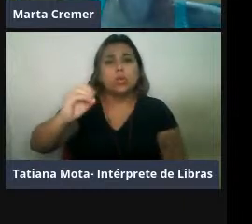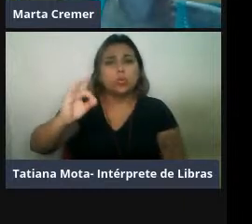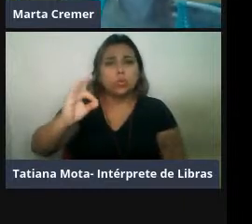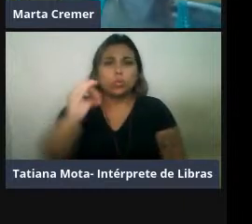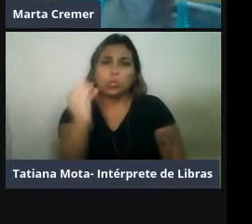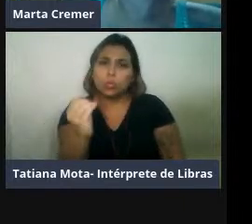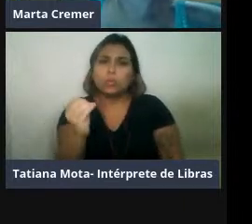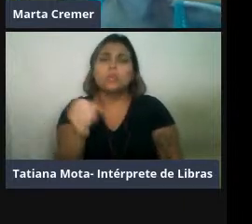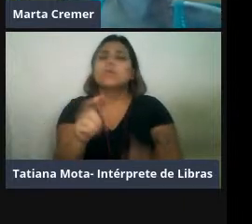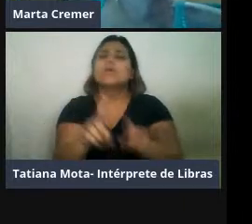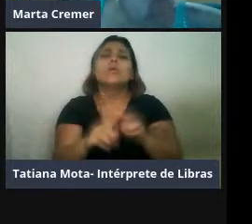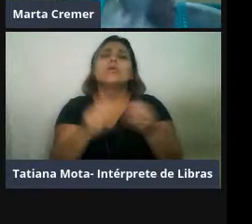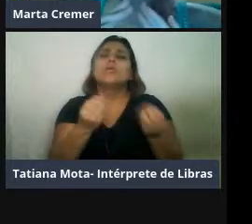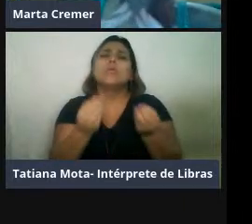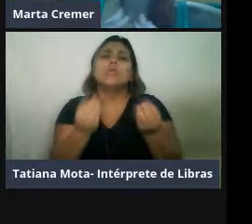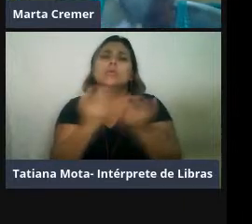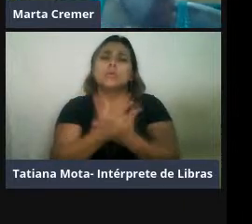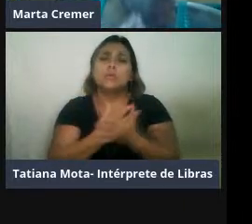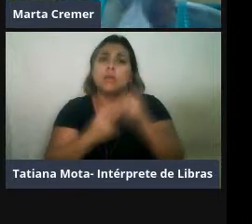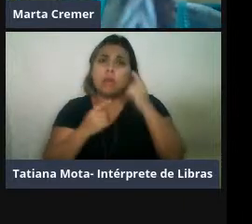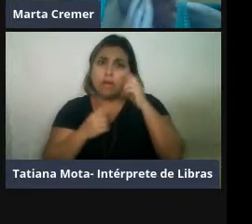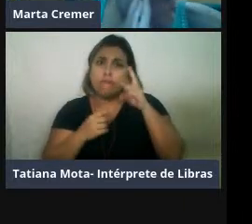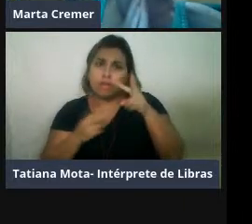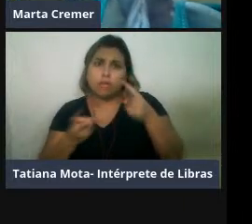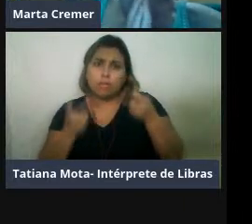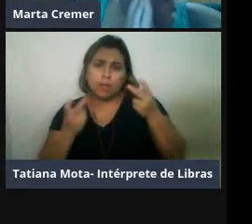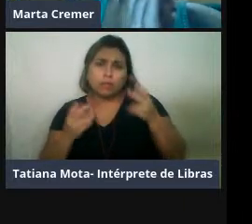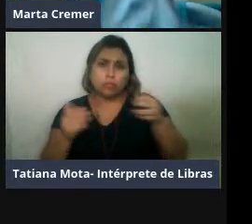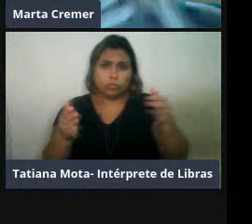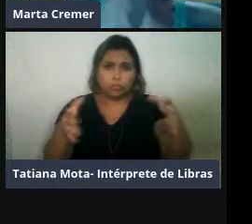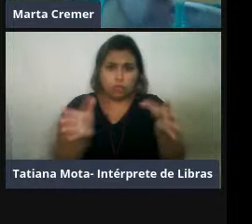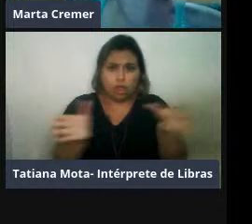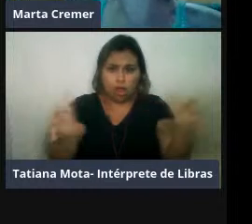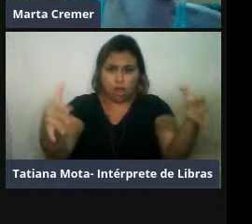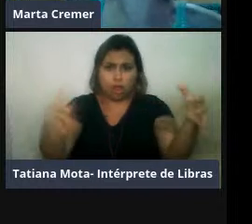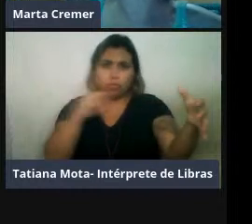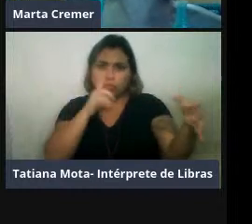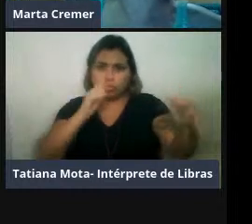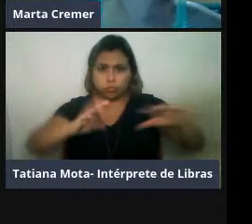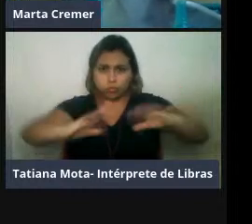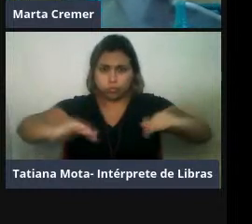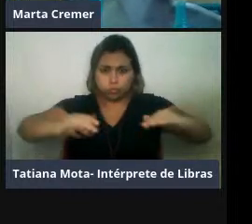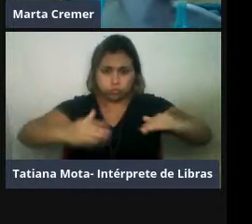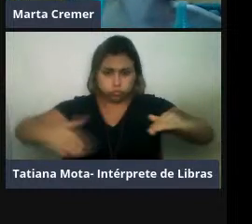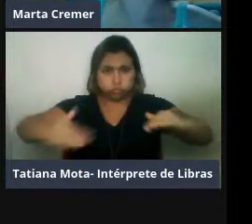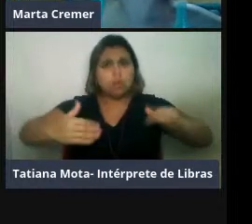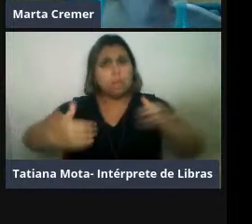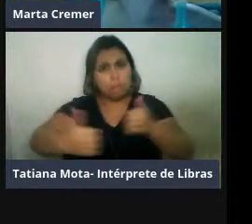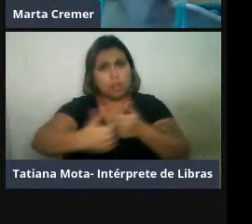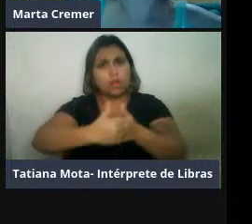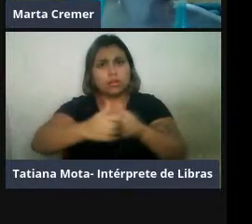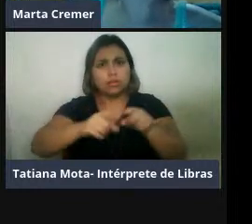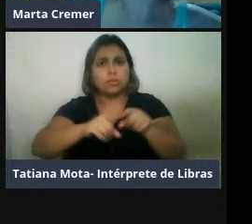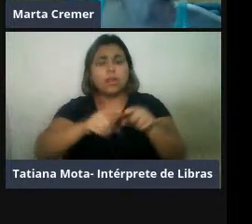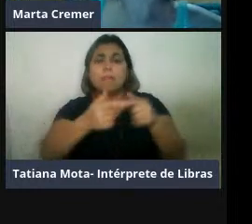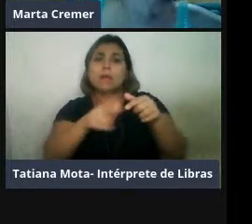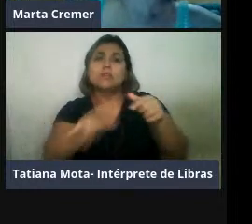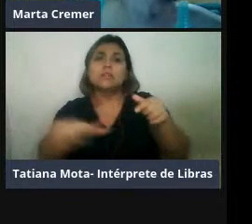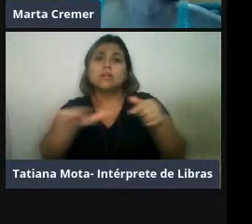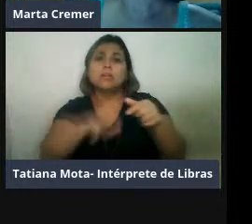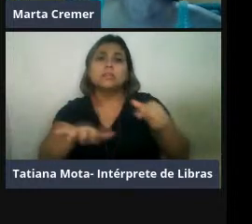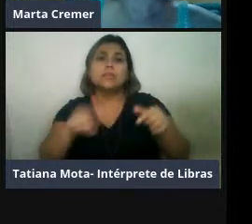elas aparecem aqui como se estivessem perto da costa, mas não, as pilotos, elas tendem a ficar mais próximas da região do talude continental,